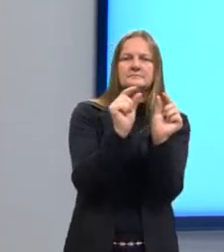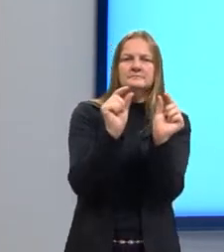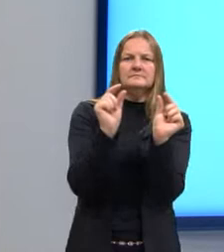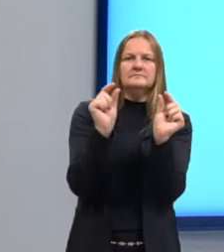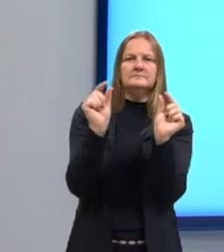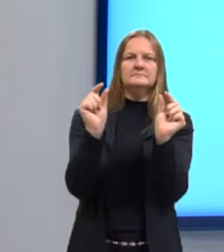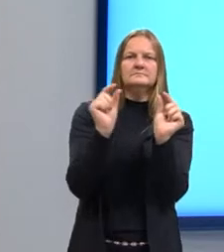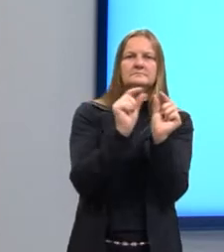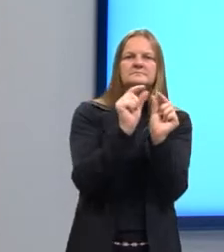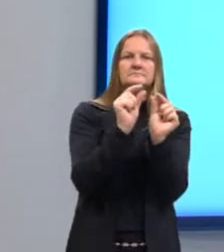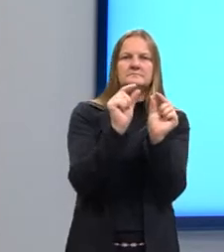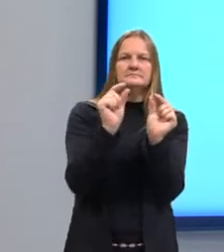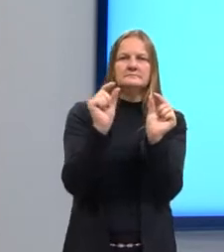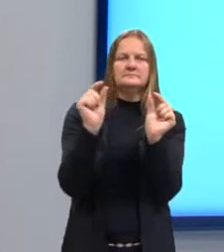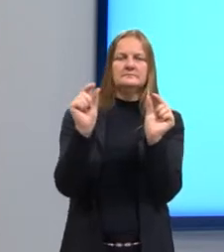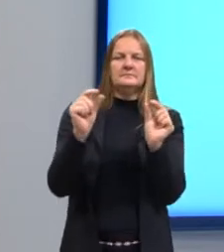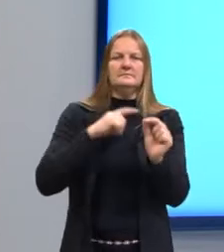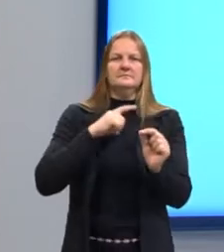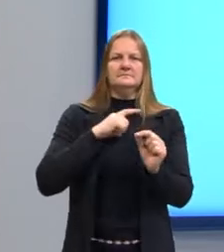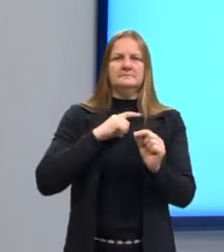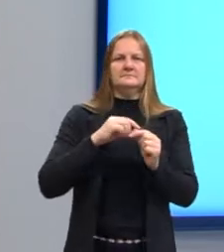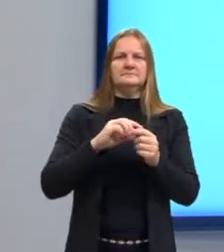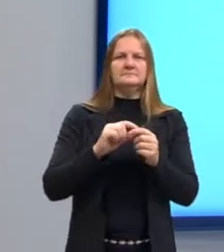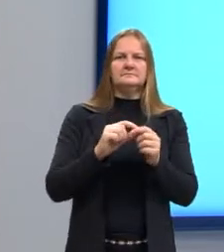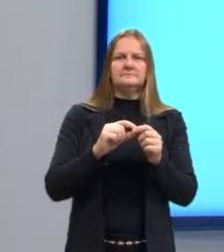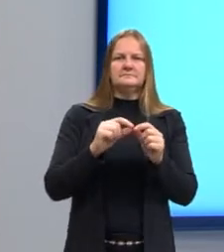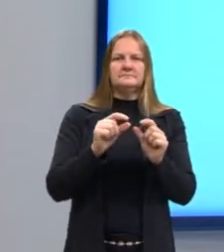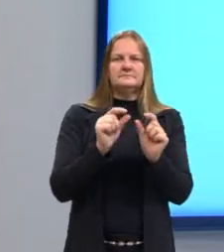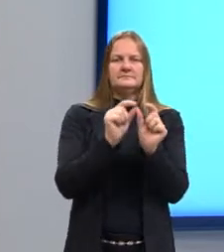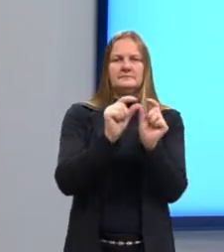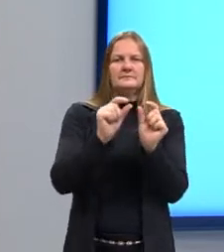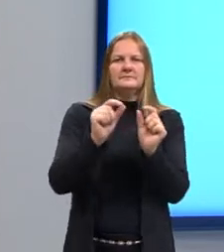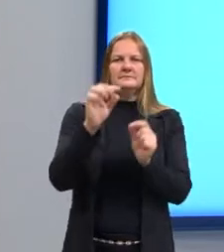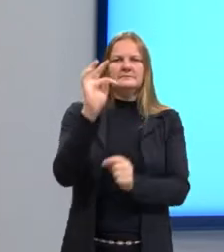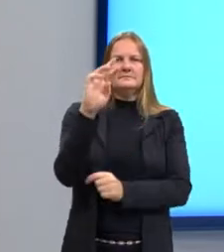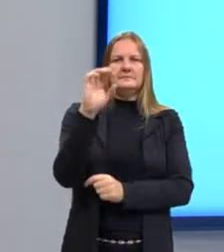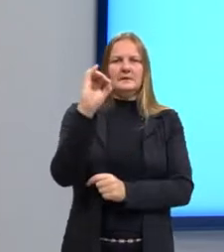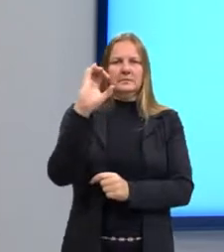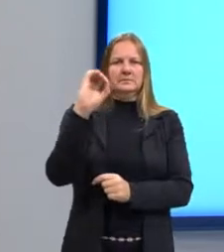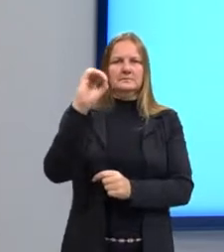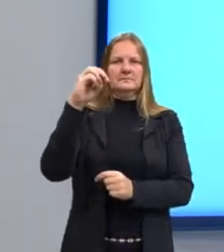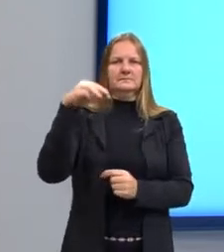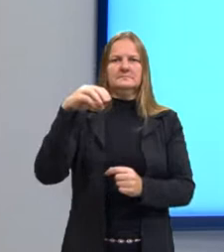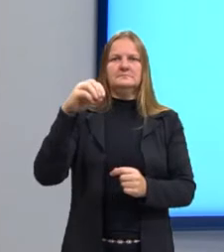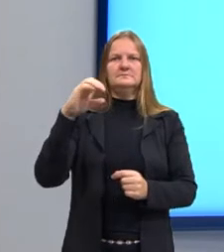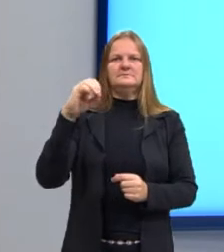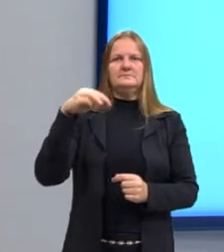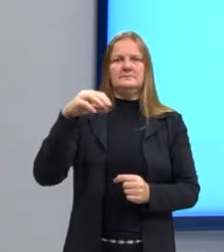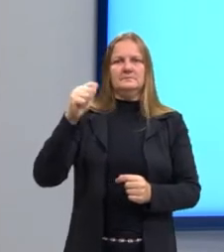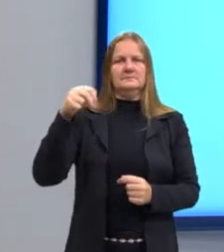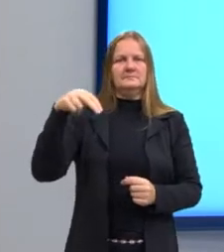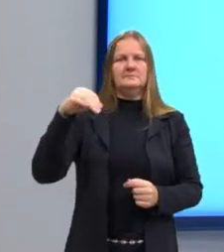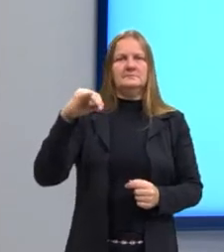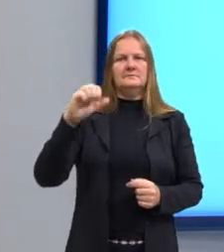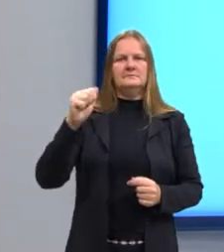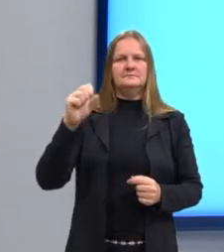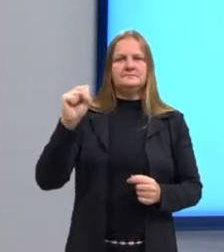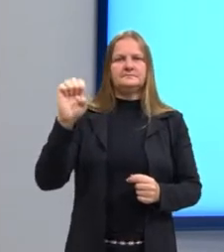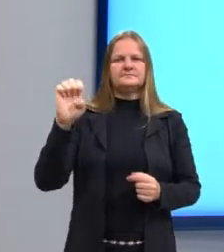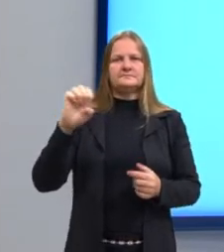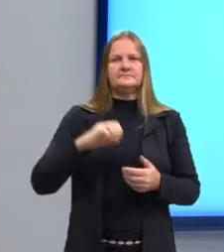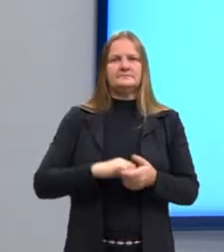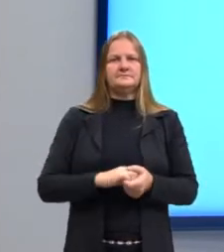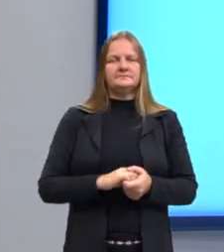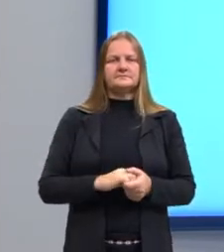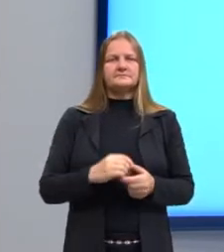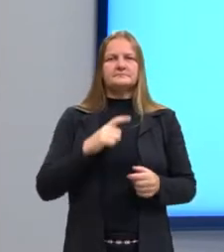Triconomas vaginalis, que causa a tricomoníase. Tripanossoma brucei, que causa